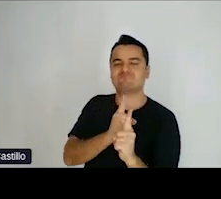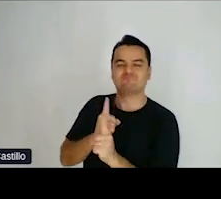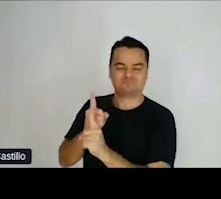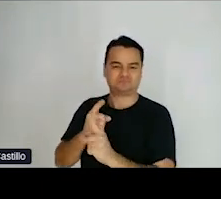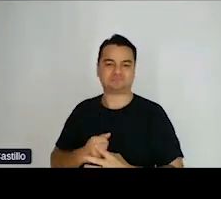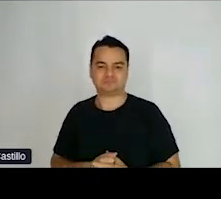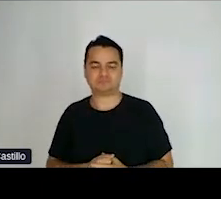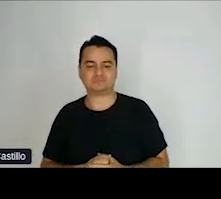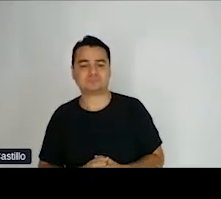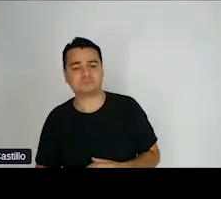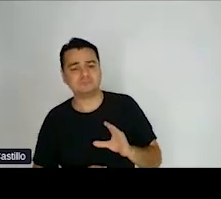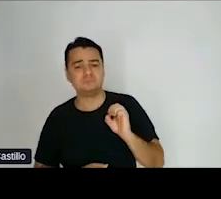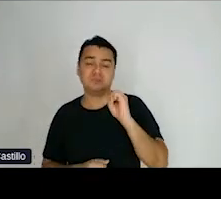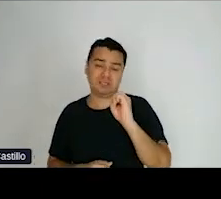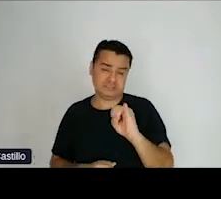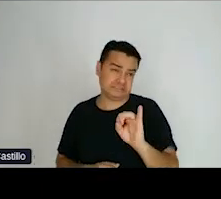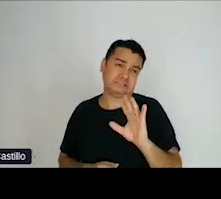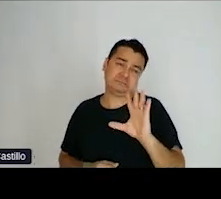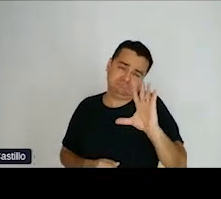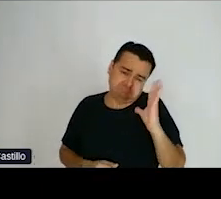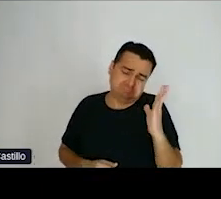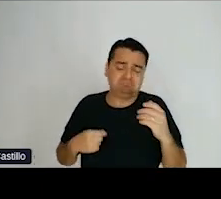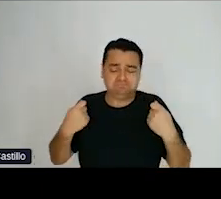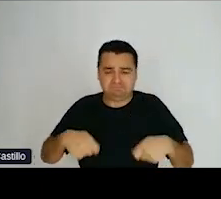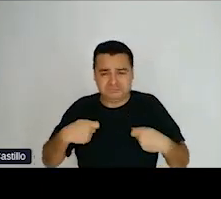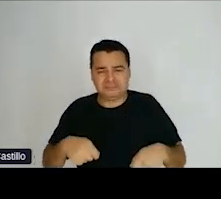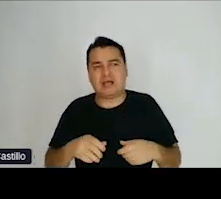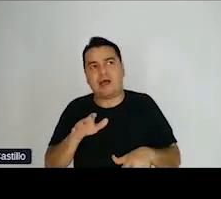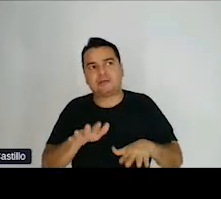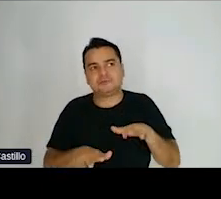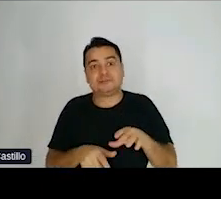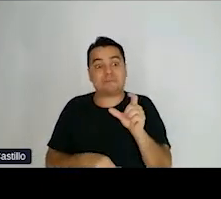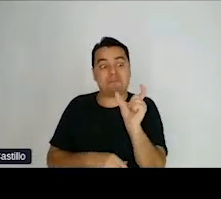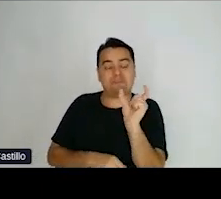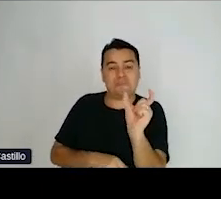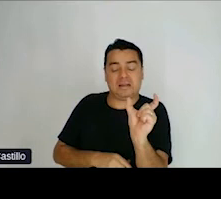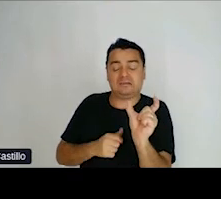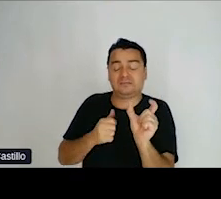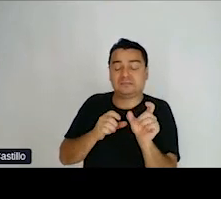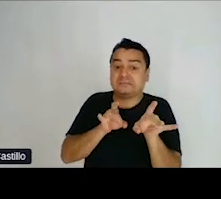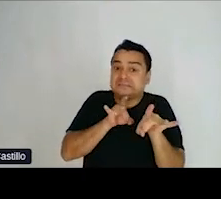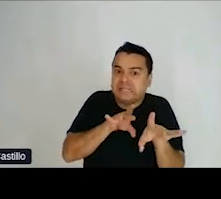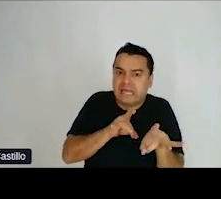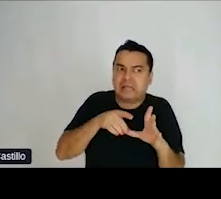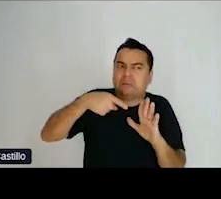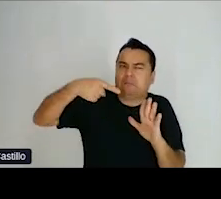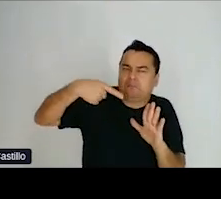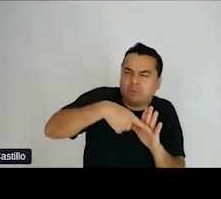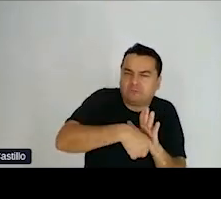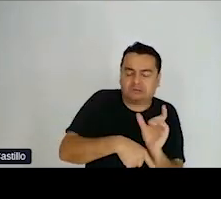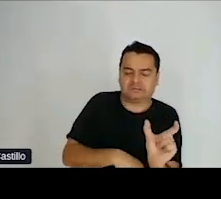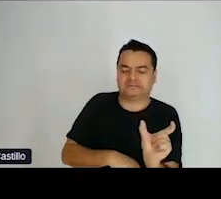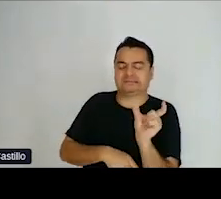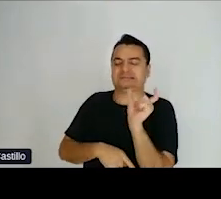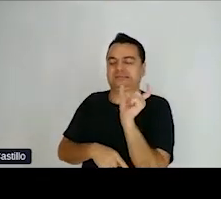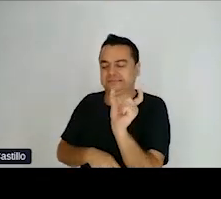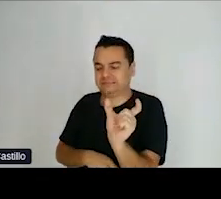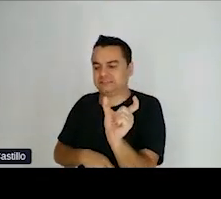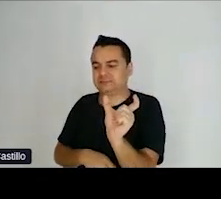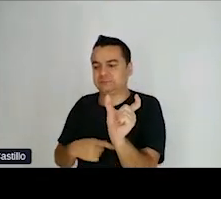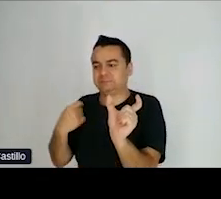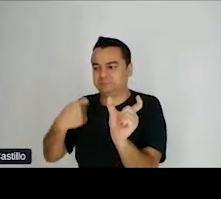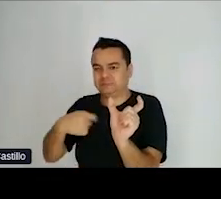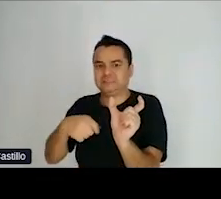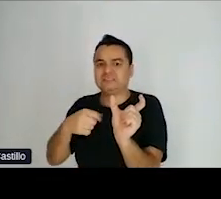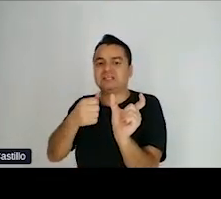Se, eventualmente, a precisar usar algum jargon ou alguma sigla, ele deve sempre vir acompanhado de alguma